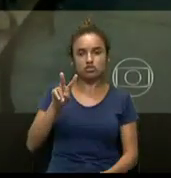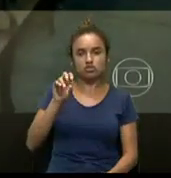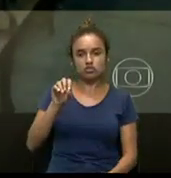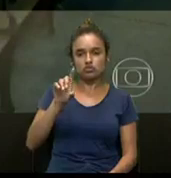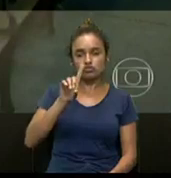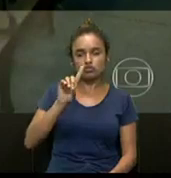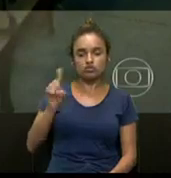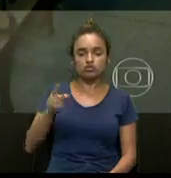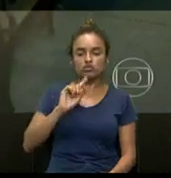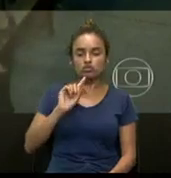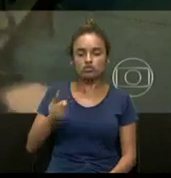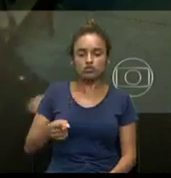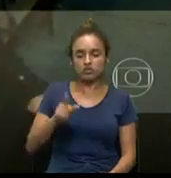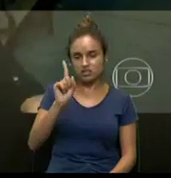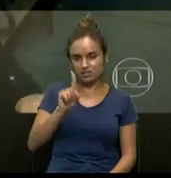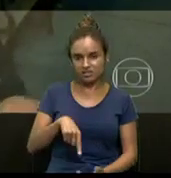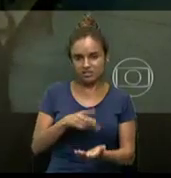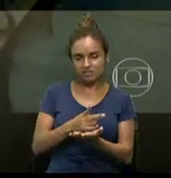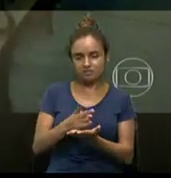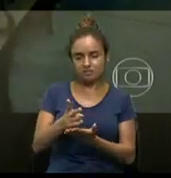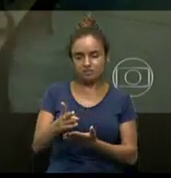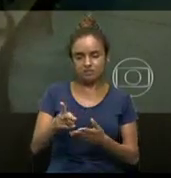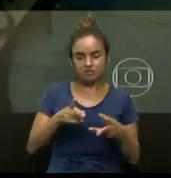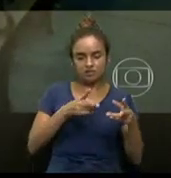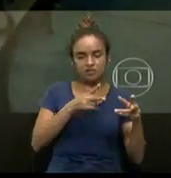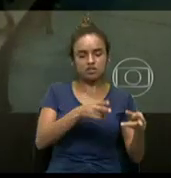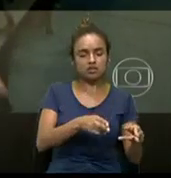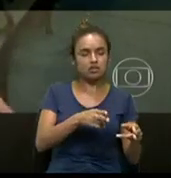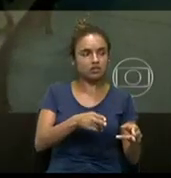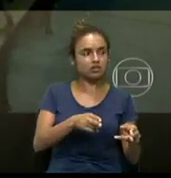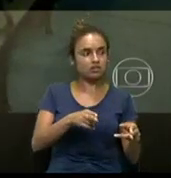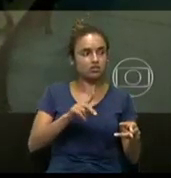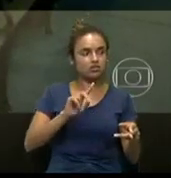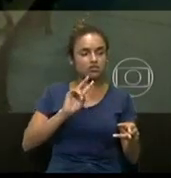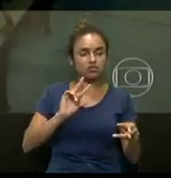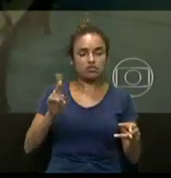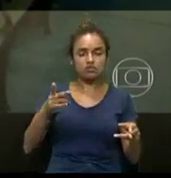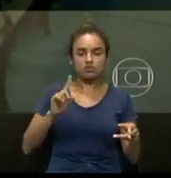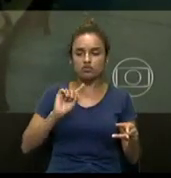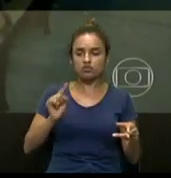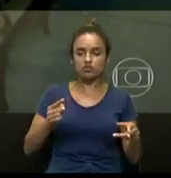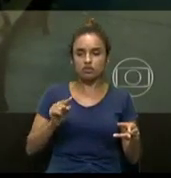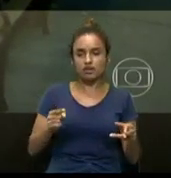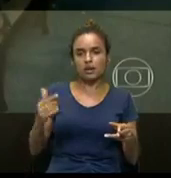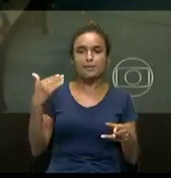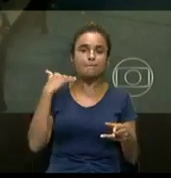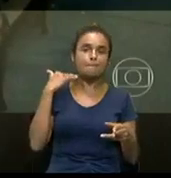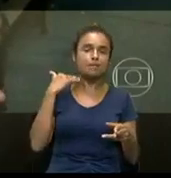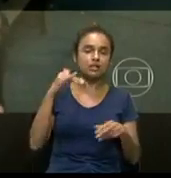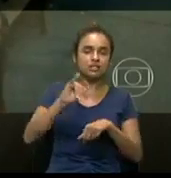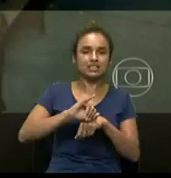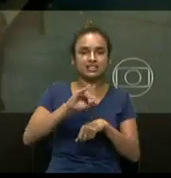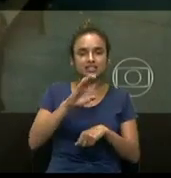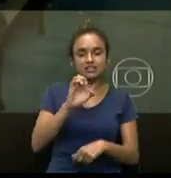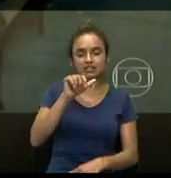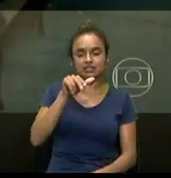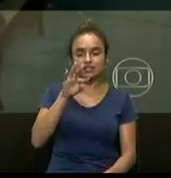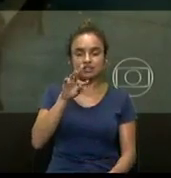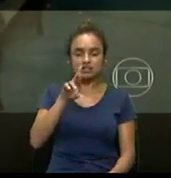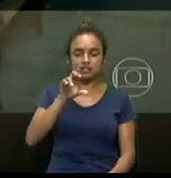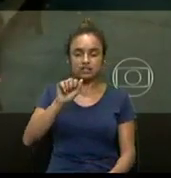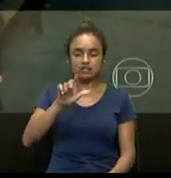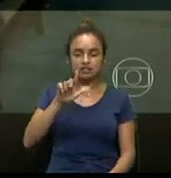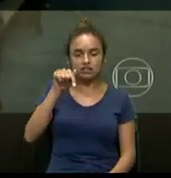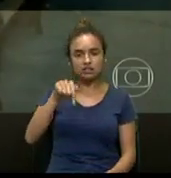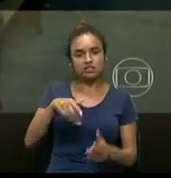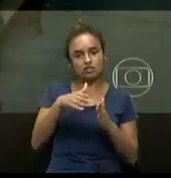aqui dos Estados Unidos. Assim como no Brasil, quem garante o valor do real é o nosso Banco Central. É bem diferente das moedas